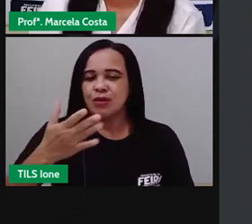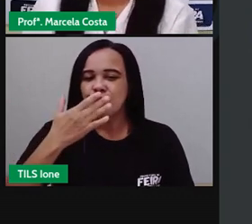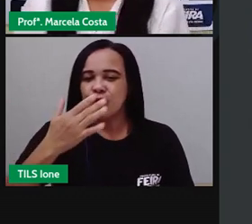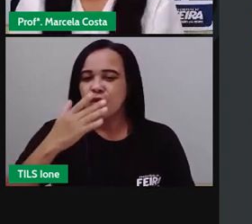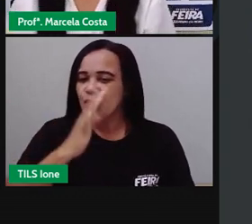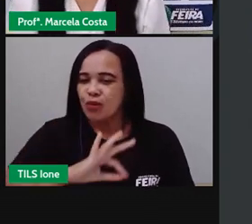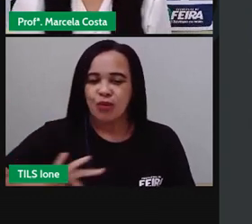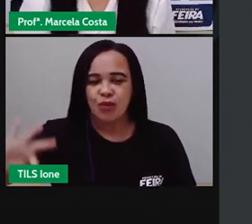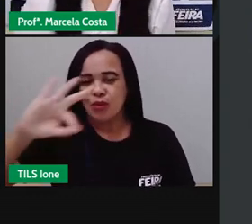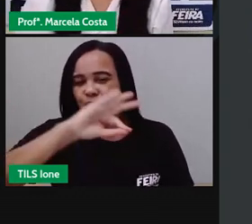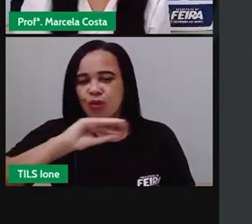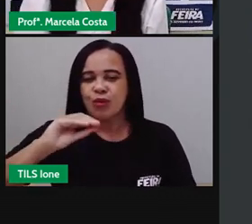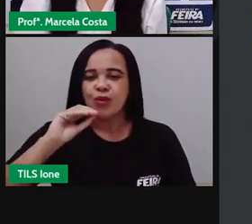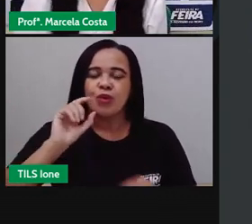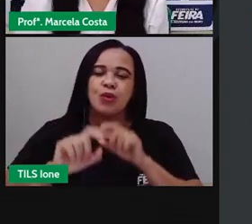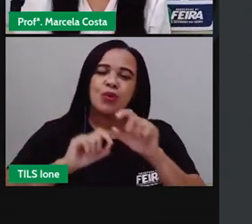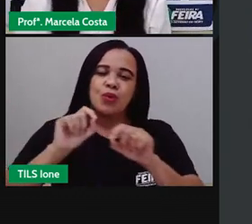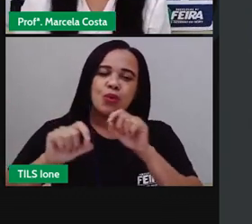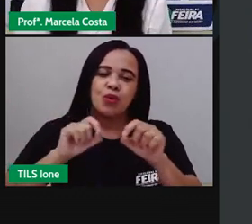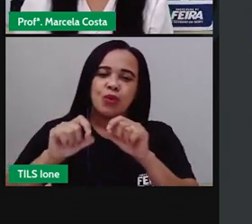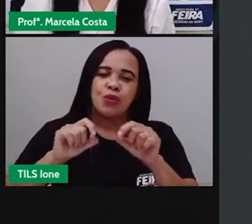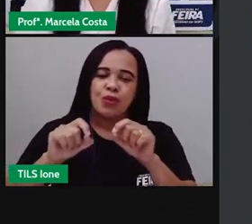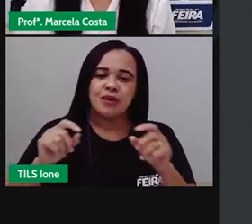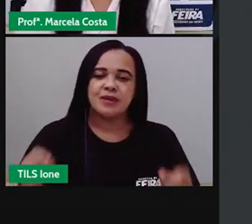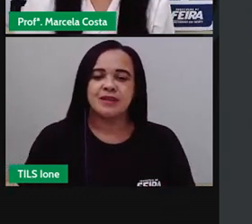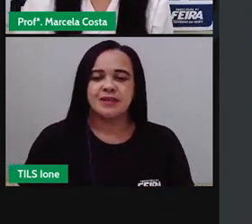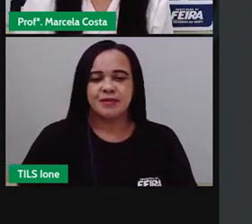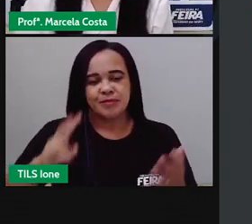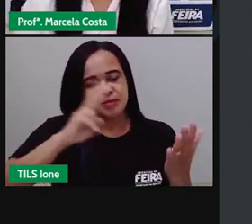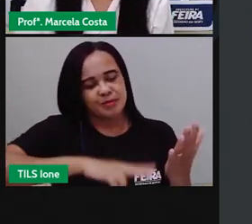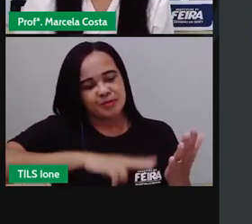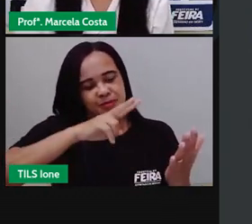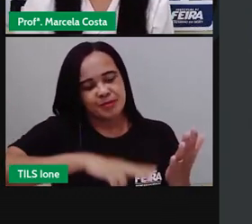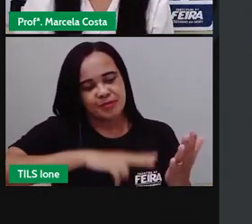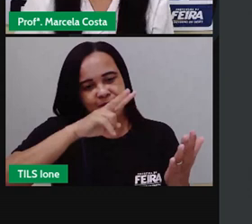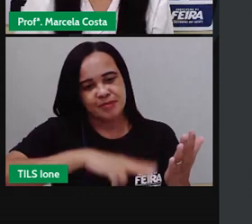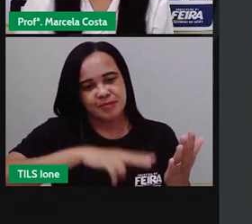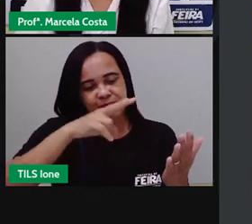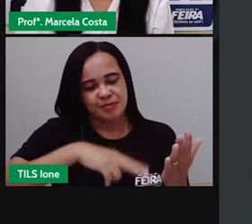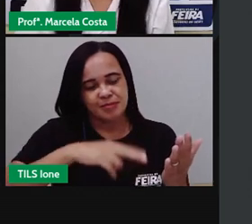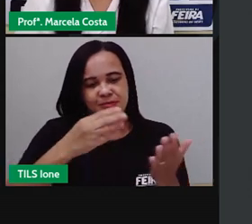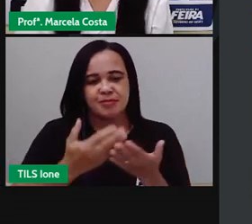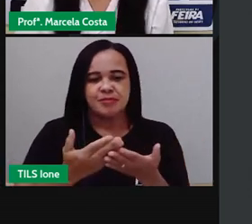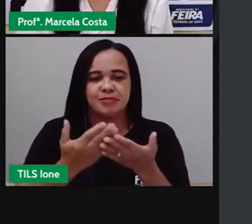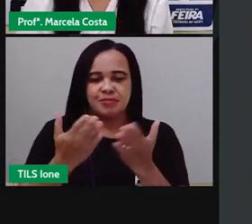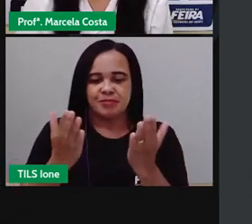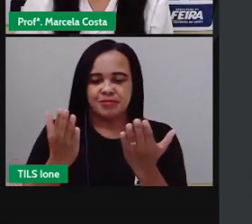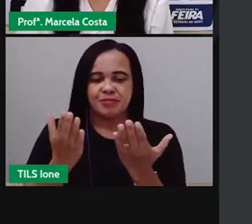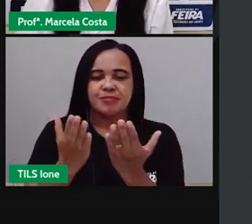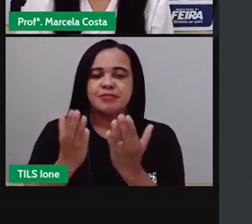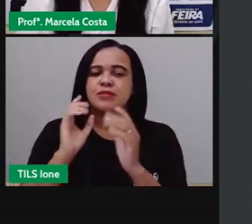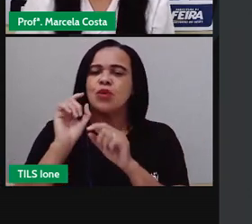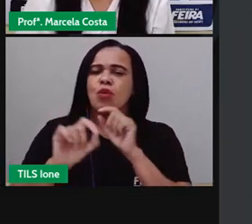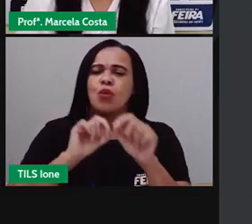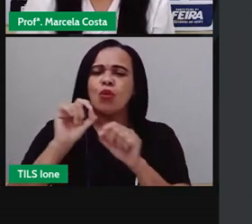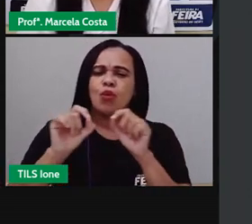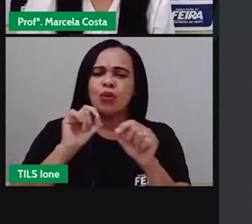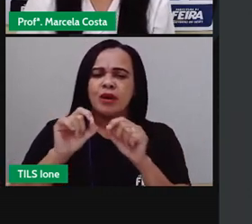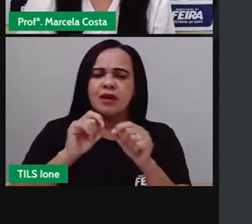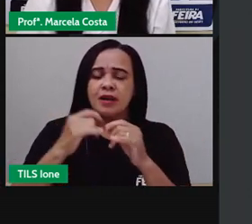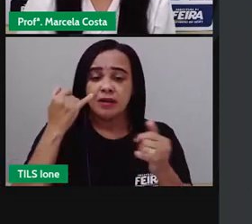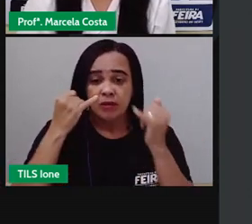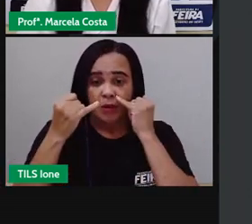Então, fazendo a leitura da capa do livro, a gente já observa algumas informações.